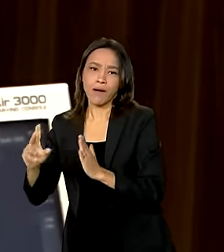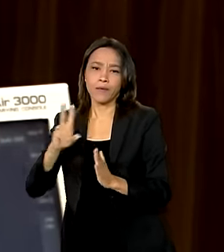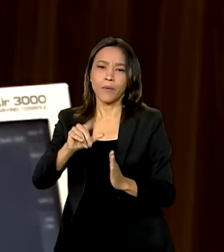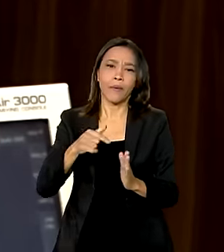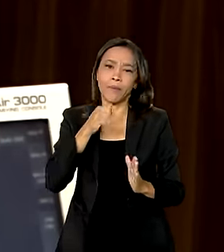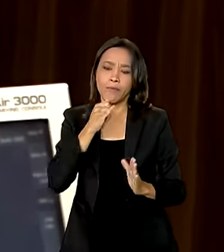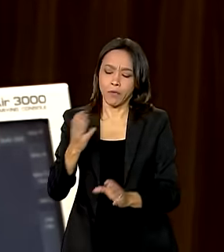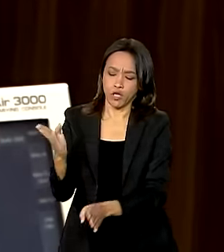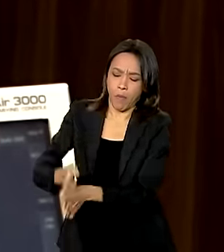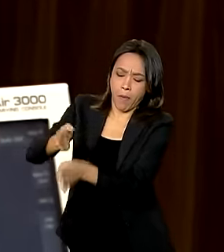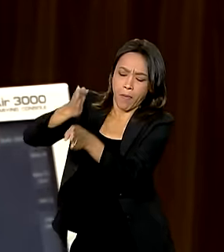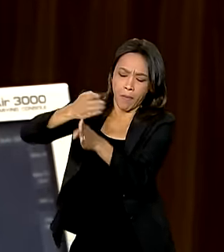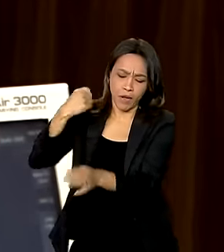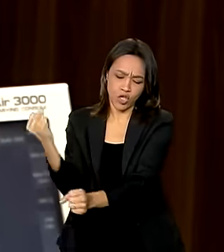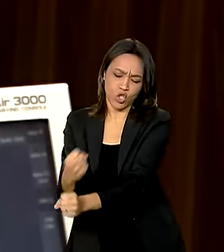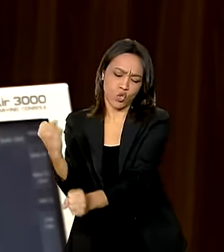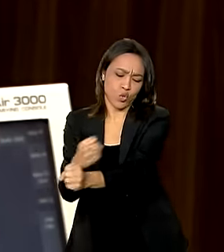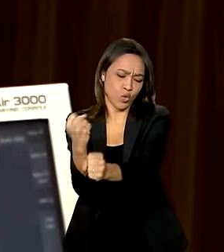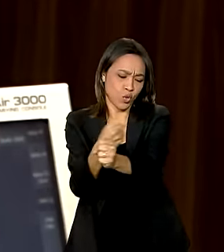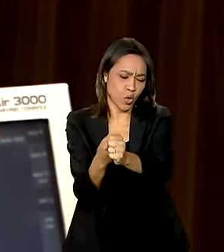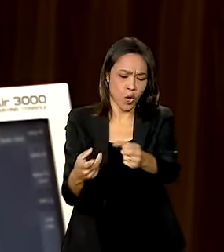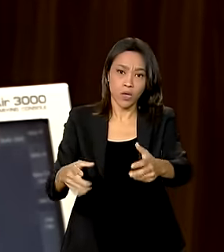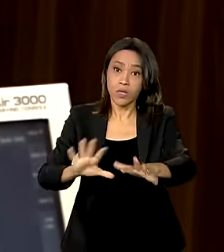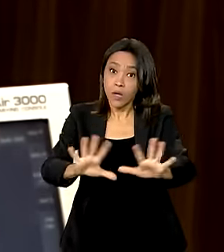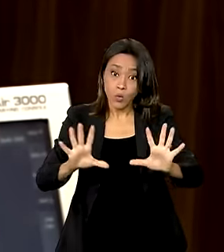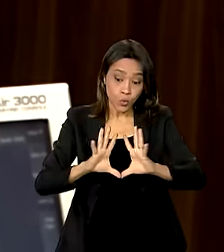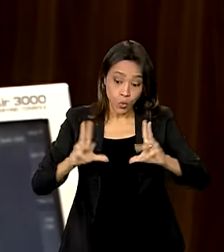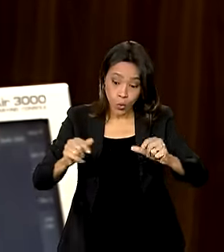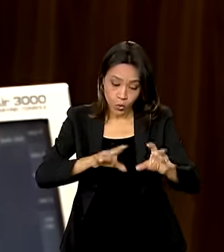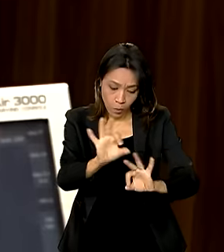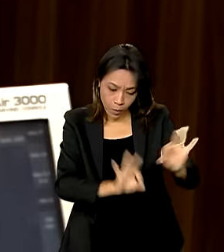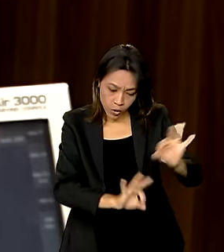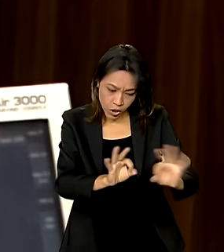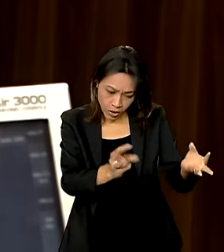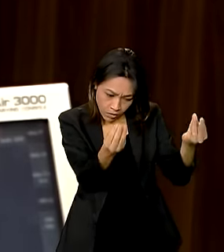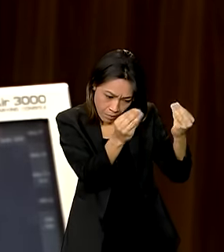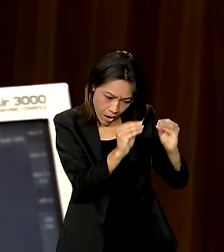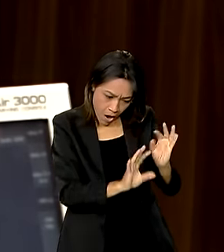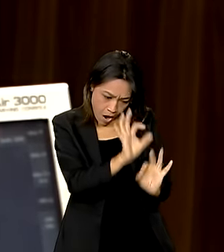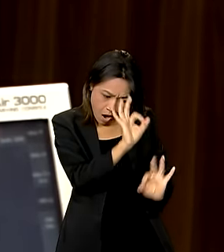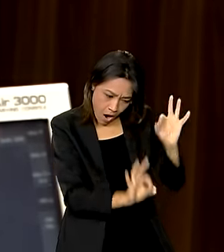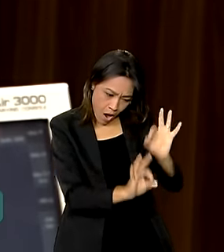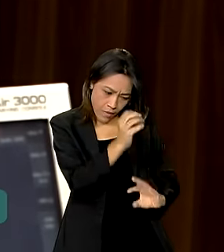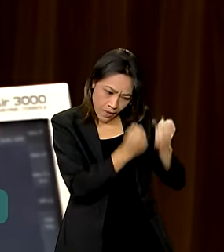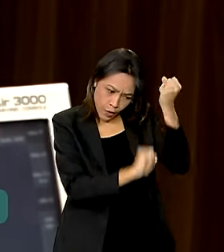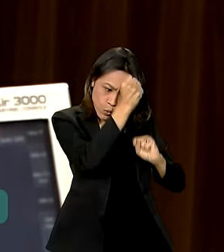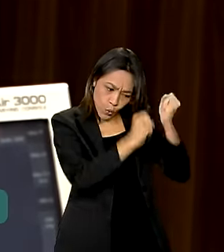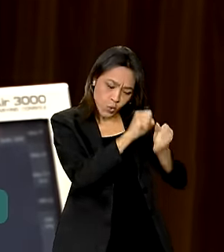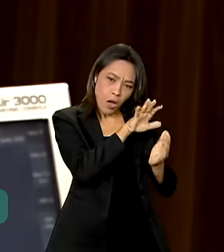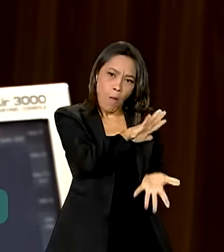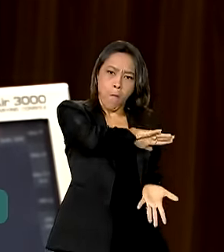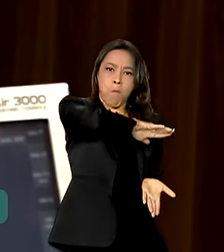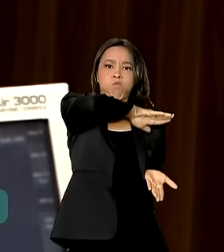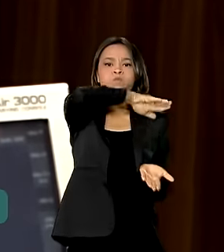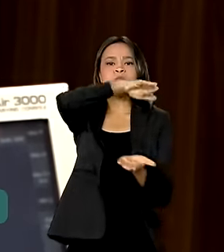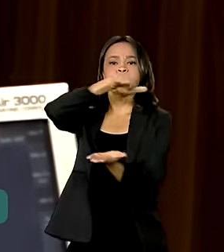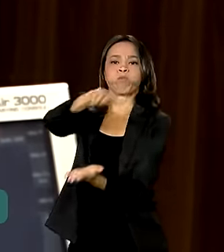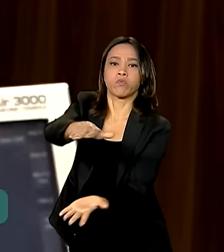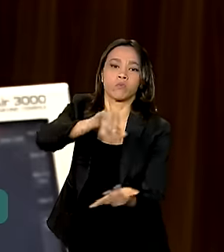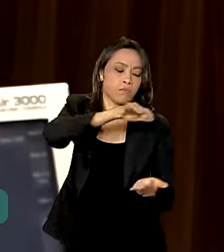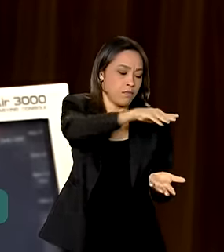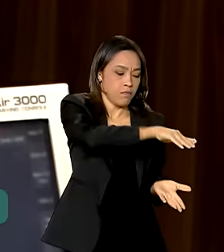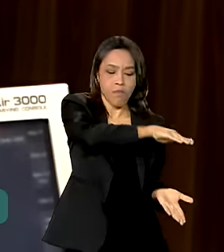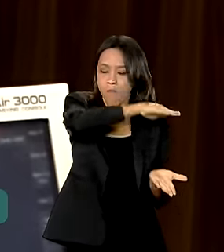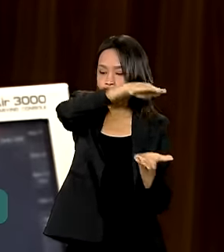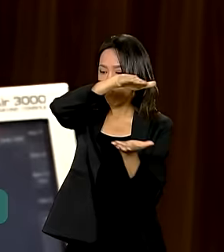tijolo, cimento, mas todo o projeto sendo estruturado antes nas indústrias e ele chega na comunidade já pré-formatado